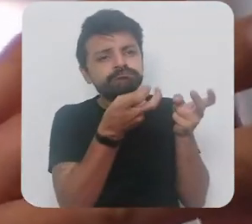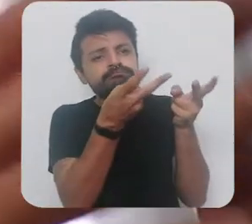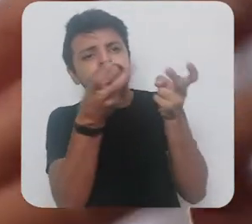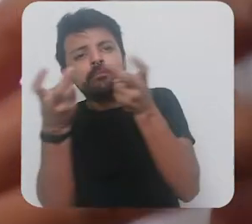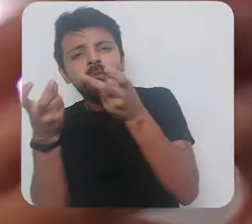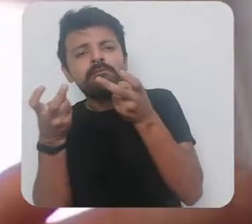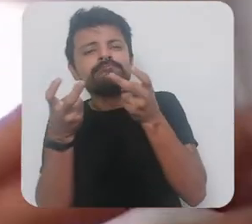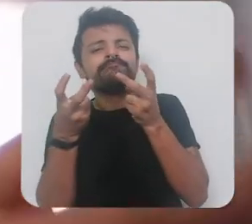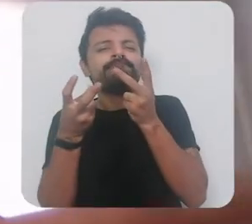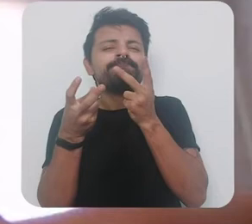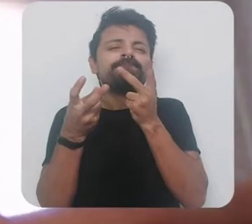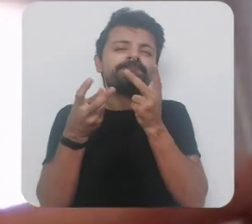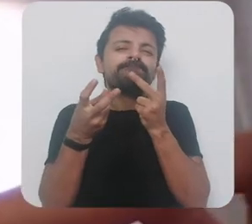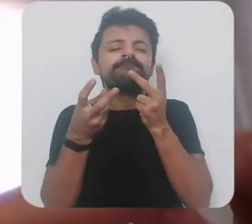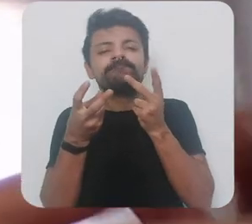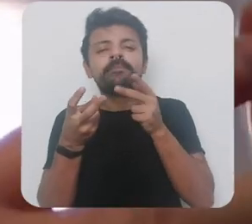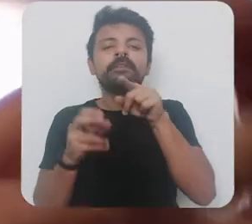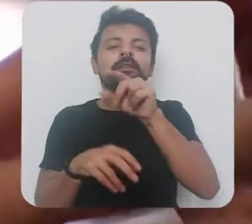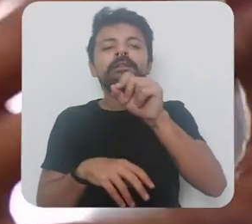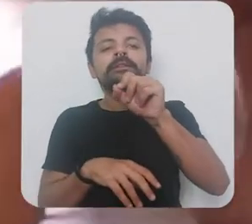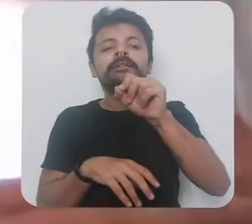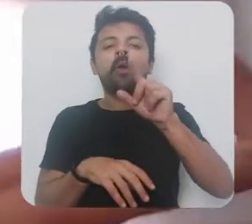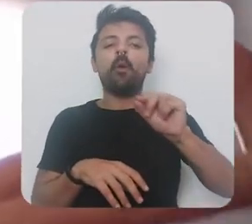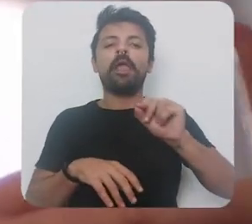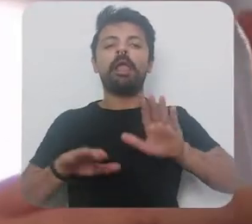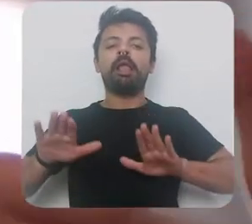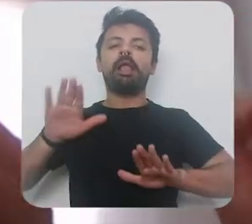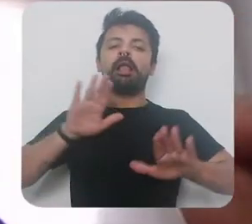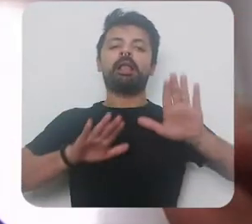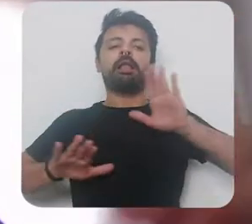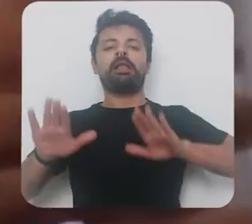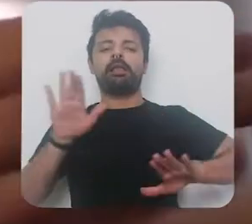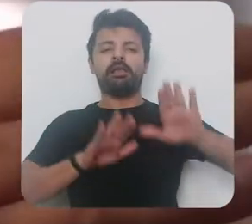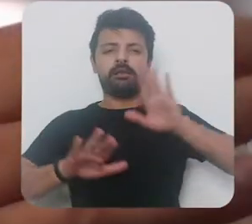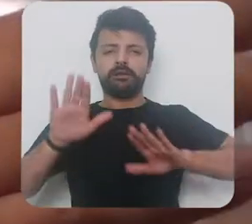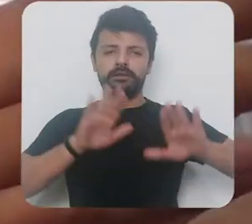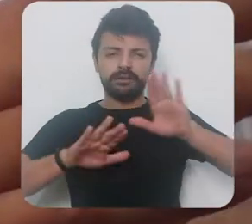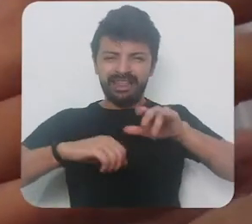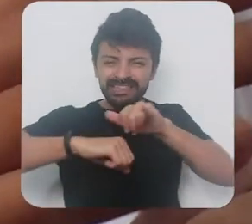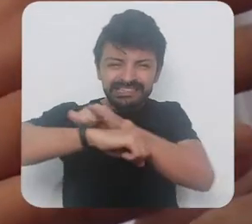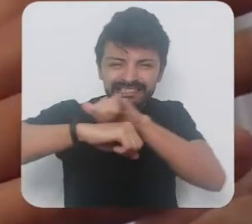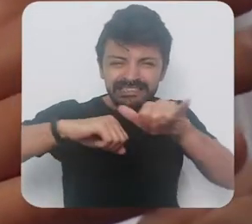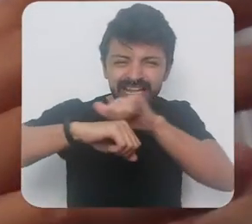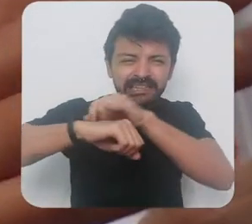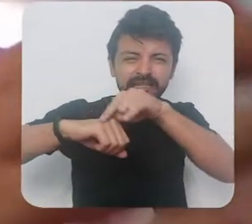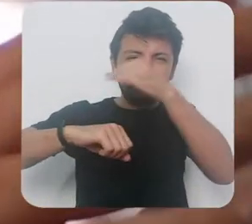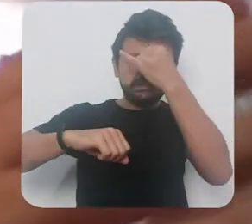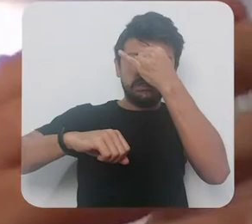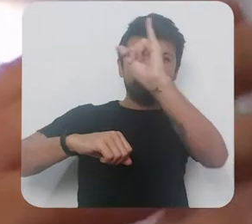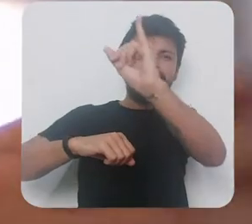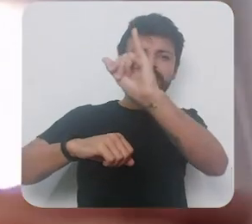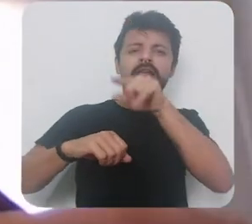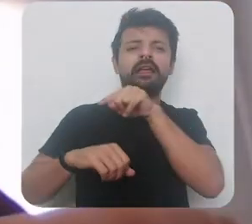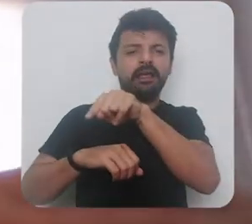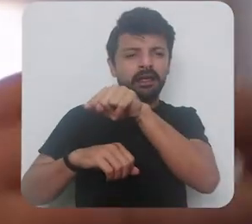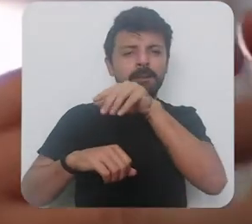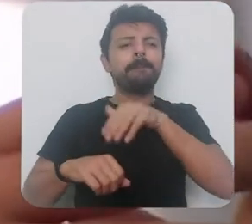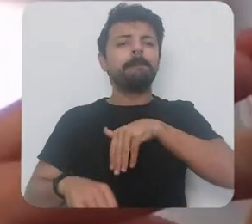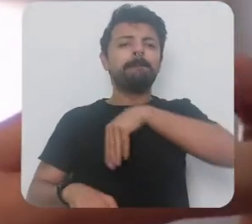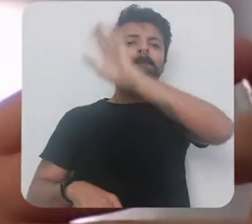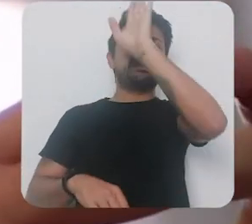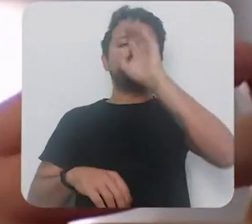uma certa uma certa cautela e ir para essa estratégia o que está acontecendo mais